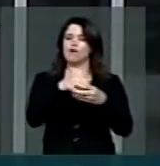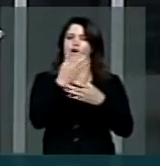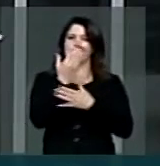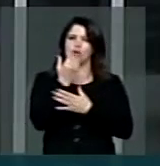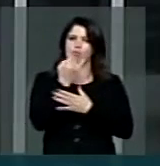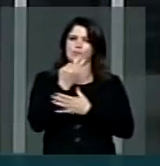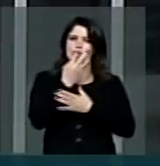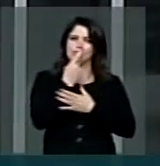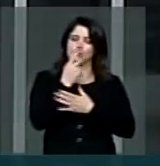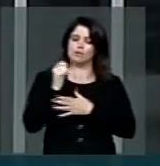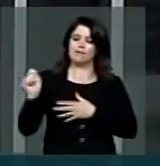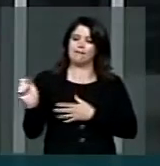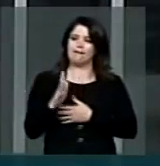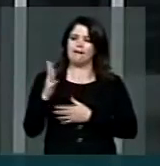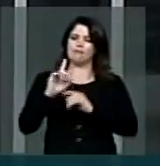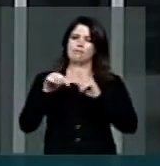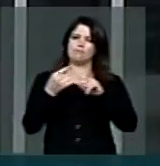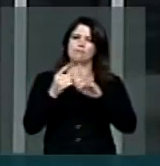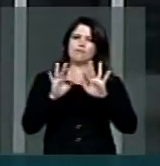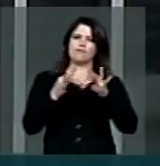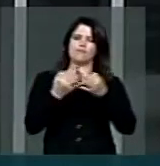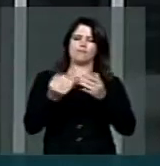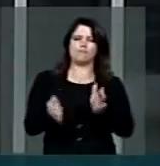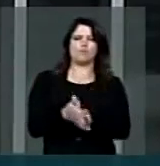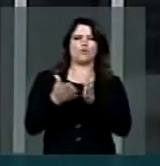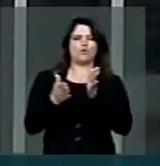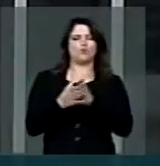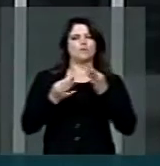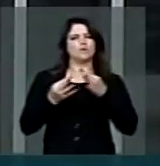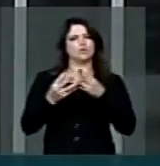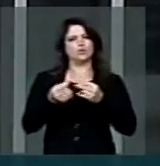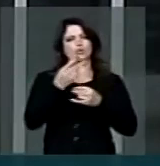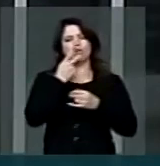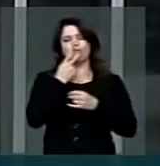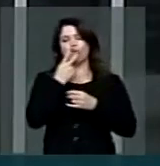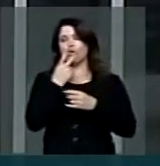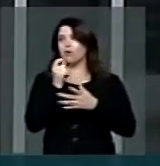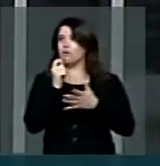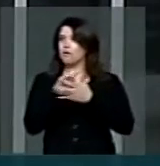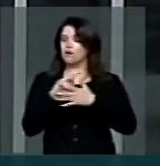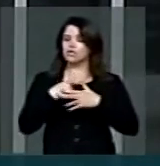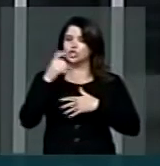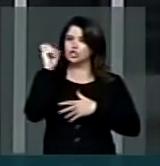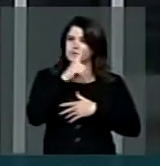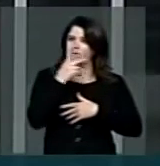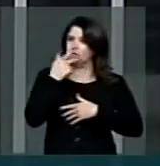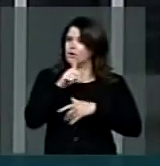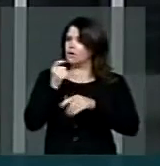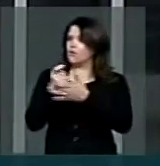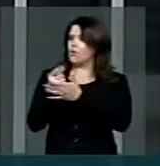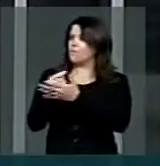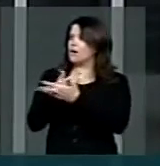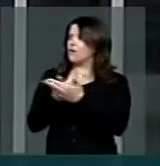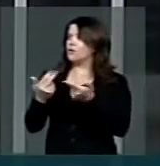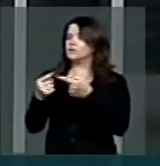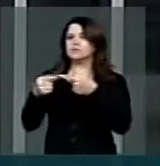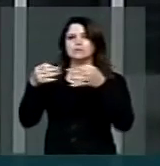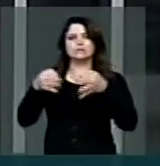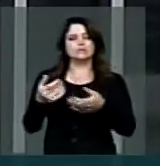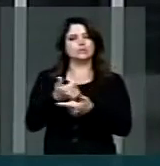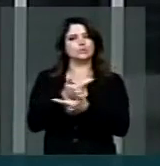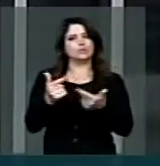onerando ainda mais as famílias mais pobres, em árdua tarefa de sobreviver dignamente.